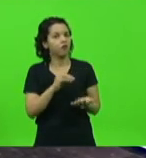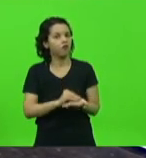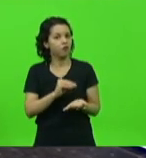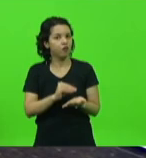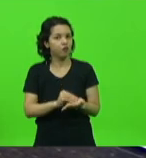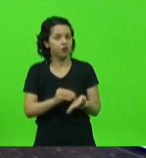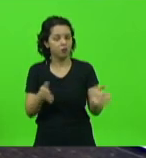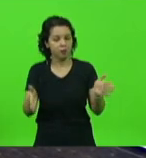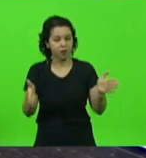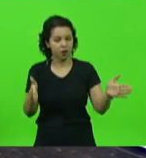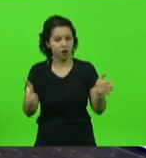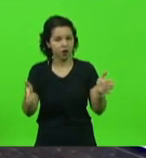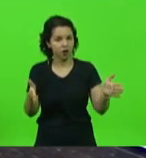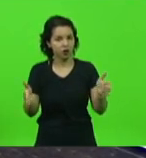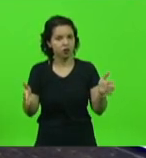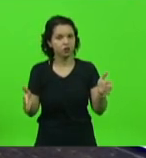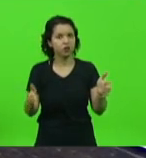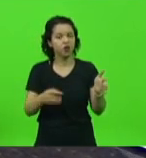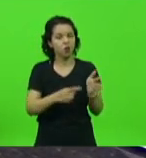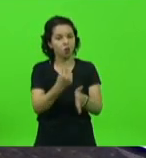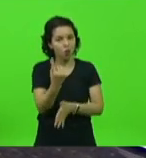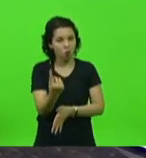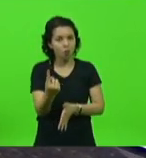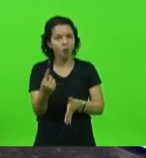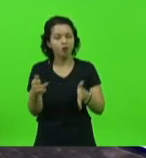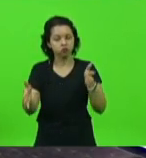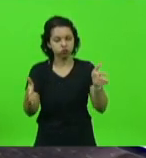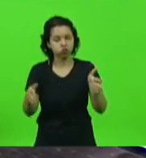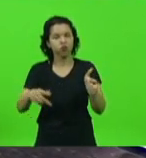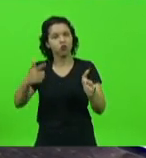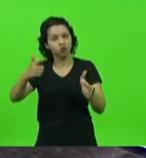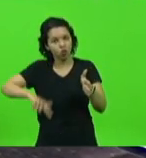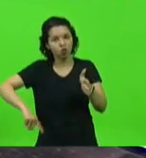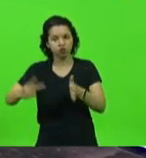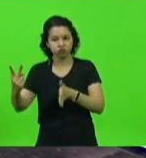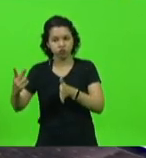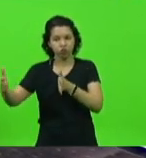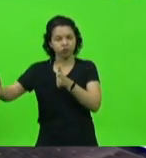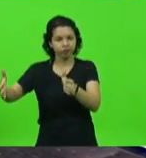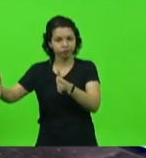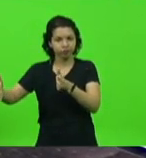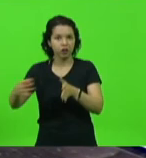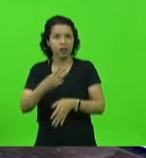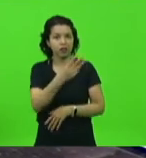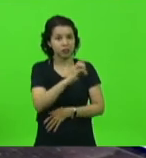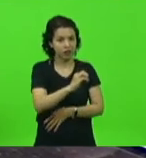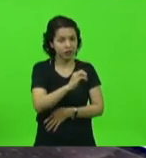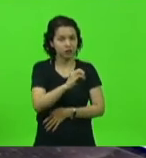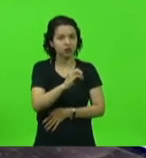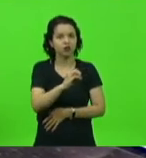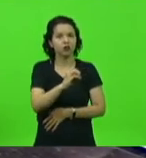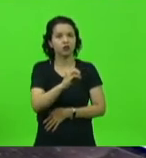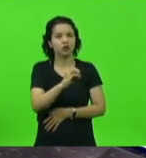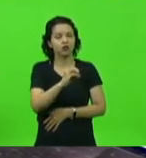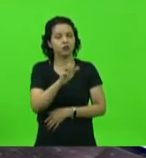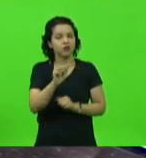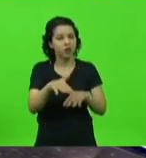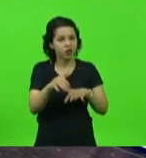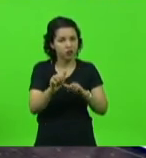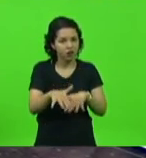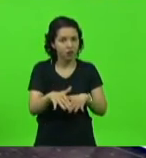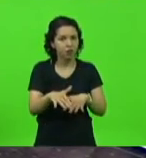o prazo por duas oportunidades. Duas oportunidades, uma no dia 30 de setembro, deixaram passar,